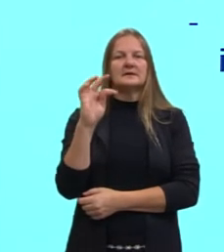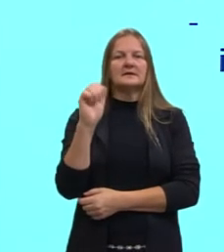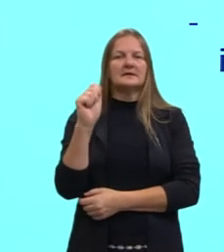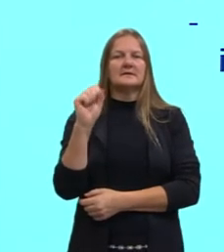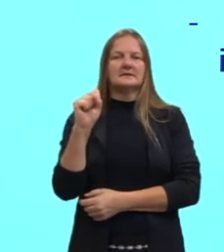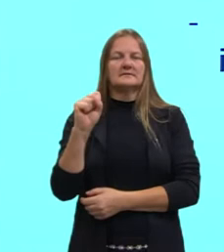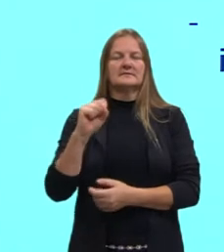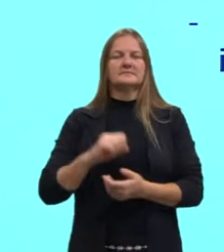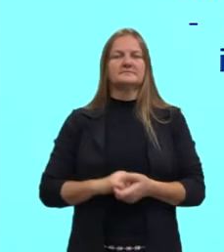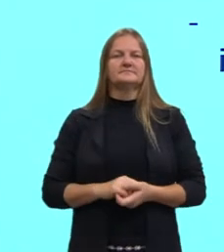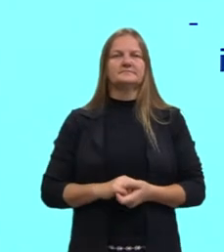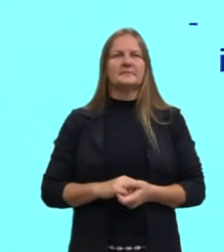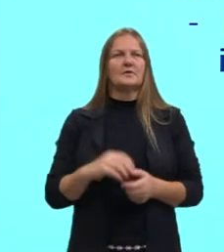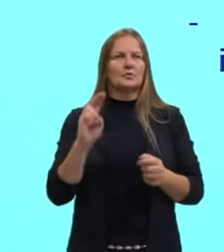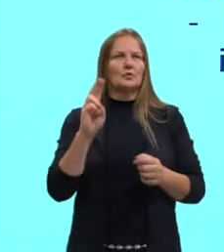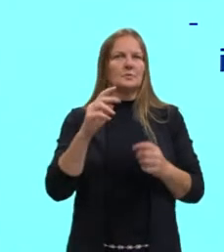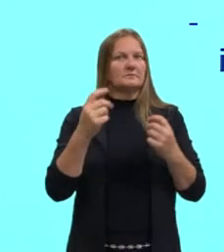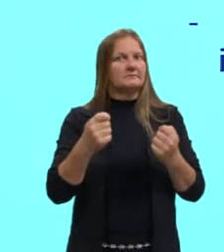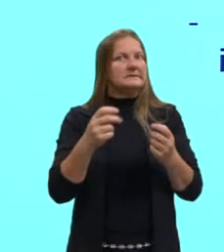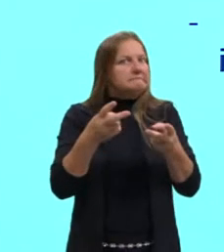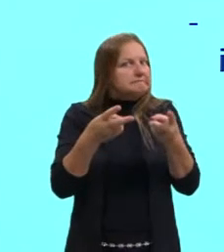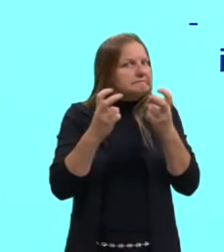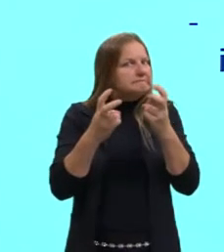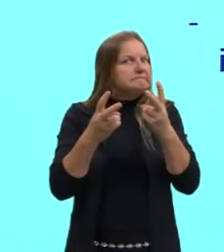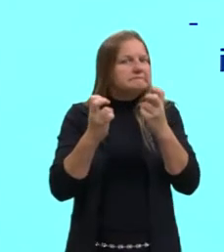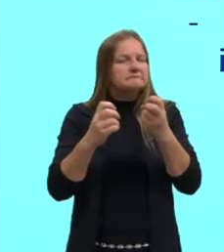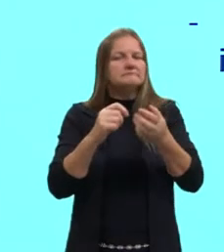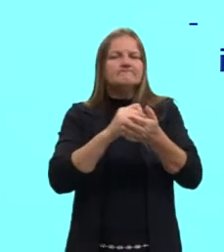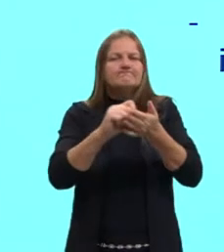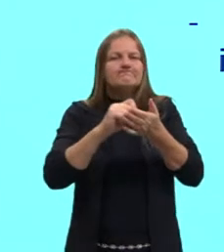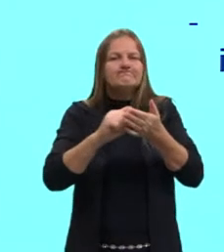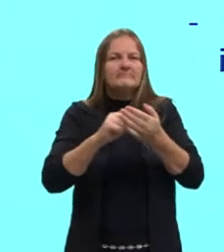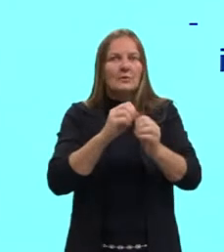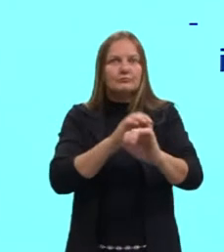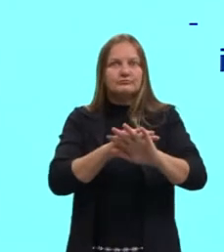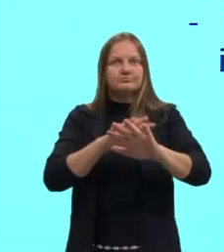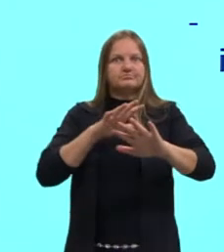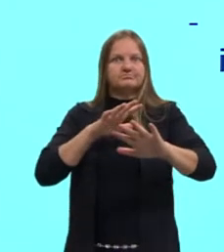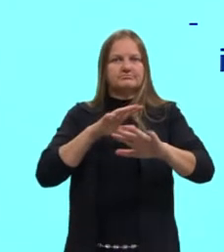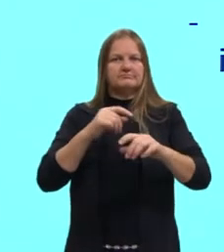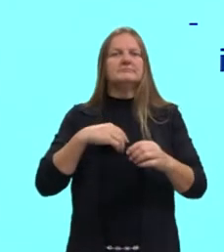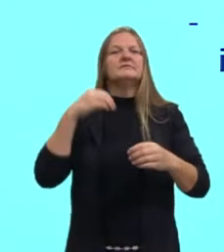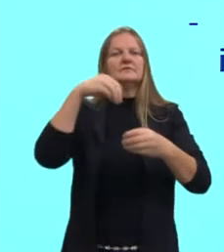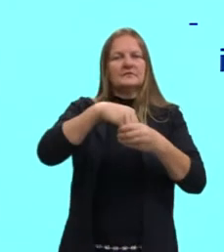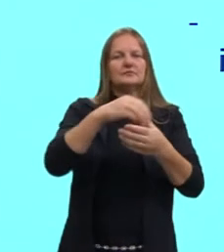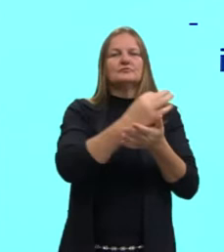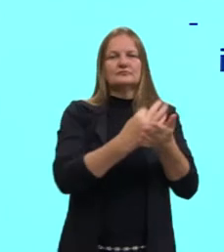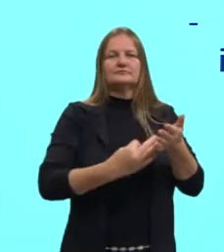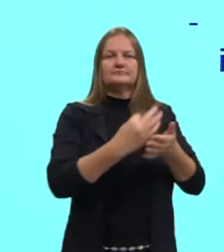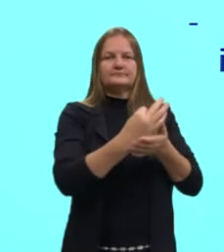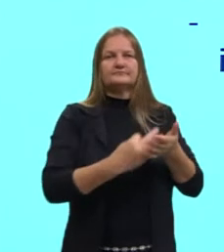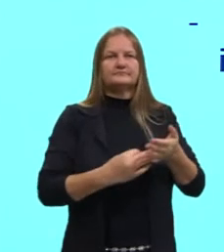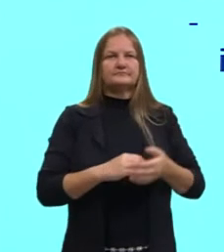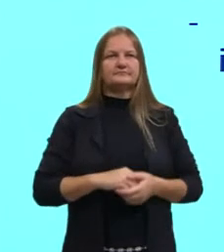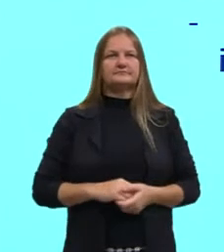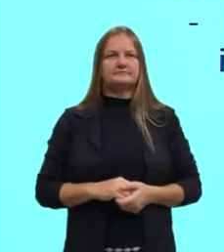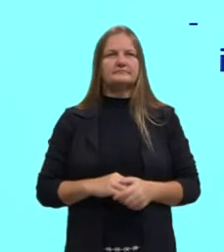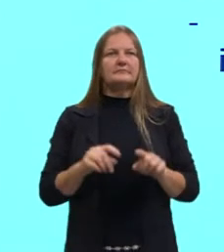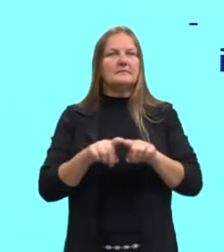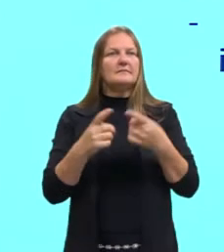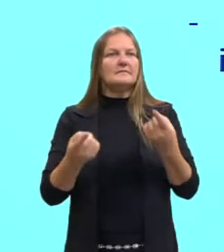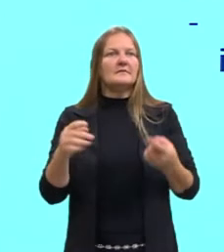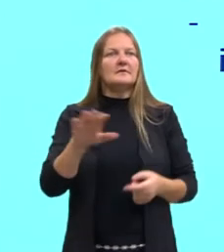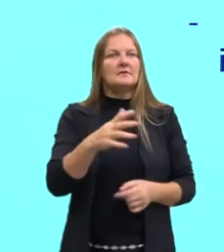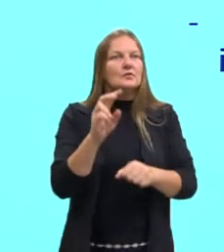palavras cognatas, essas palavras mais parecidas com português, elas estão presentes no texto. Mas, porém,